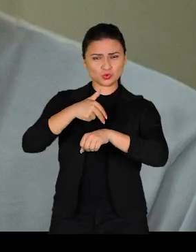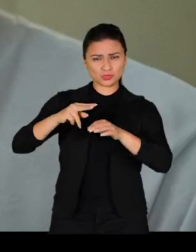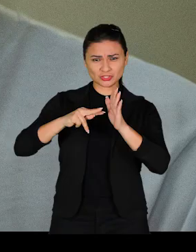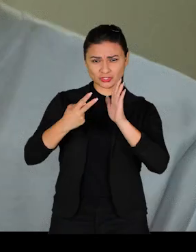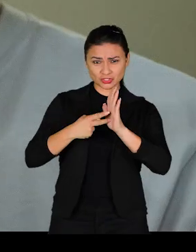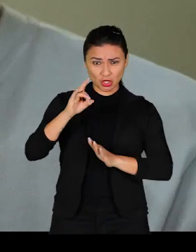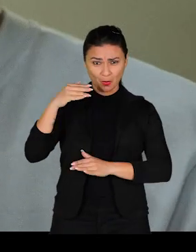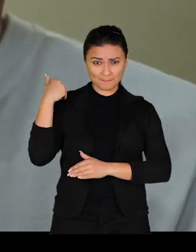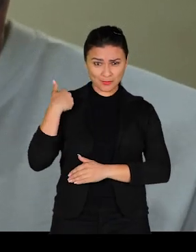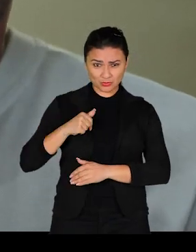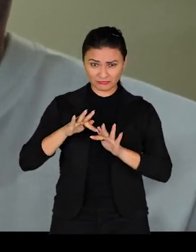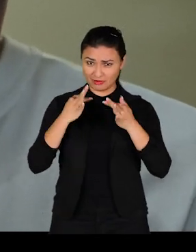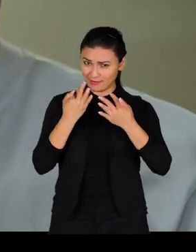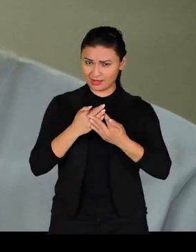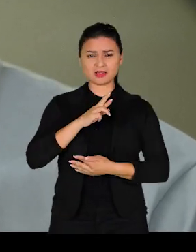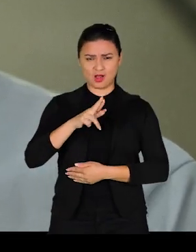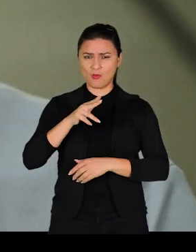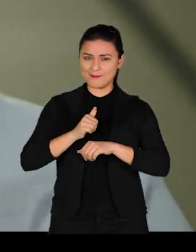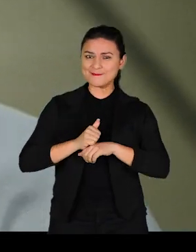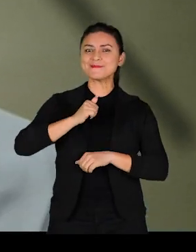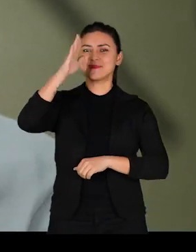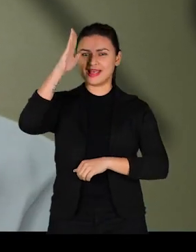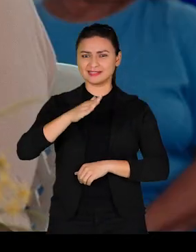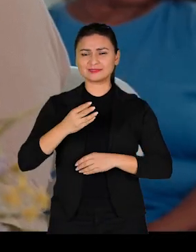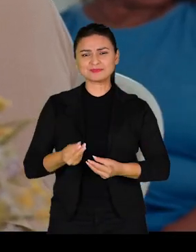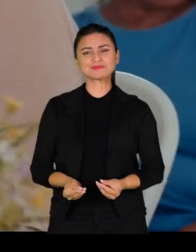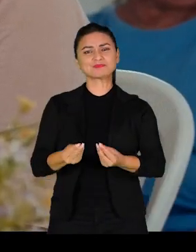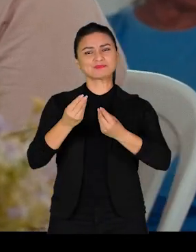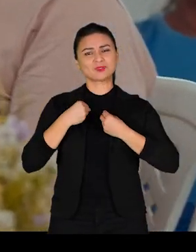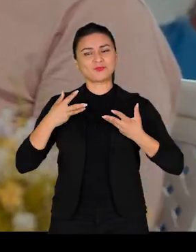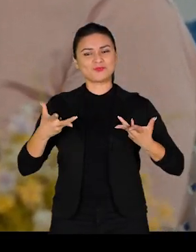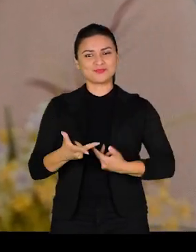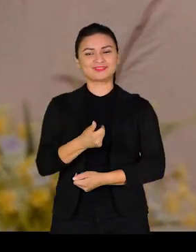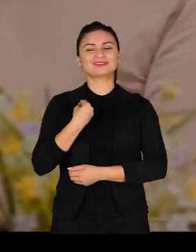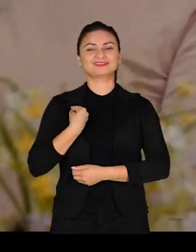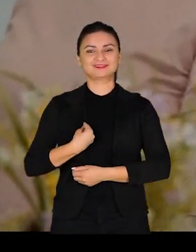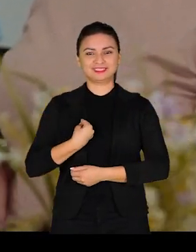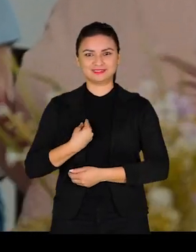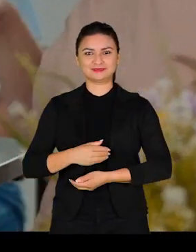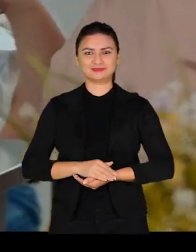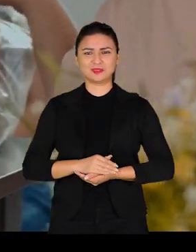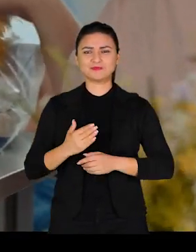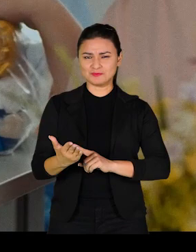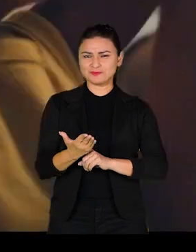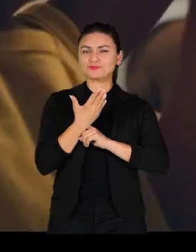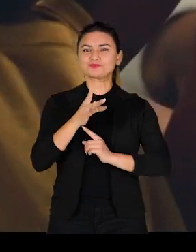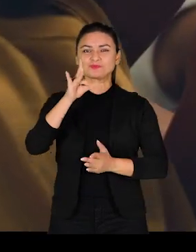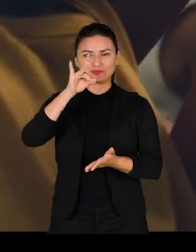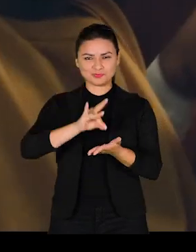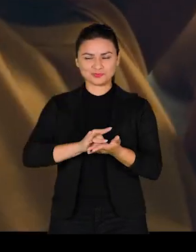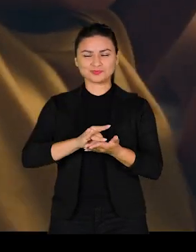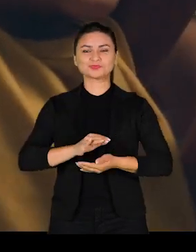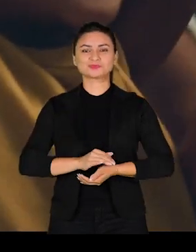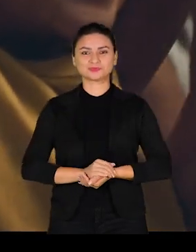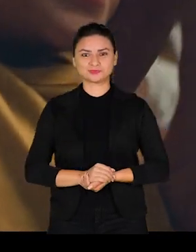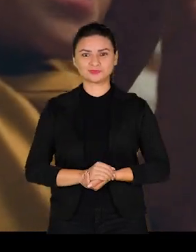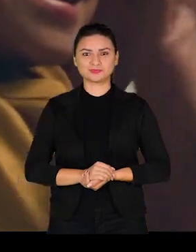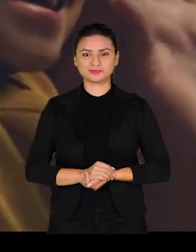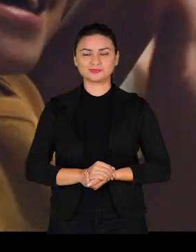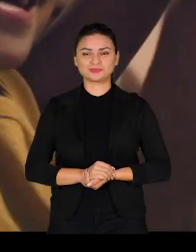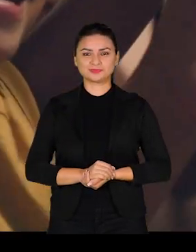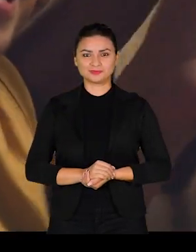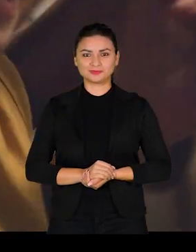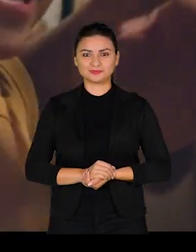O SUAS não é só Bolsa Família, é além disso tudo. Veio melhorar a qualidade de vida. Me ajudou mesmo, de verdade.